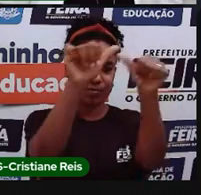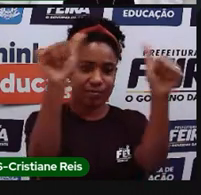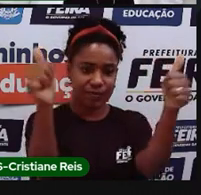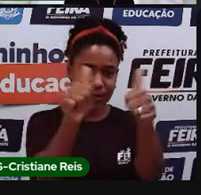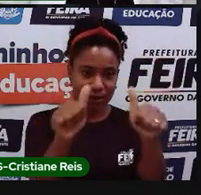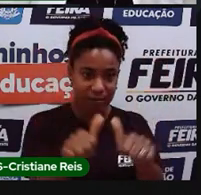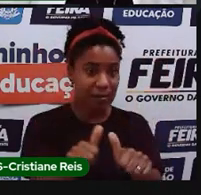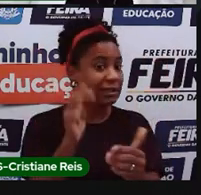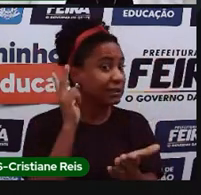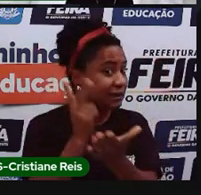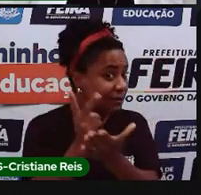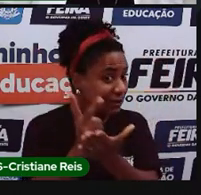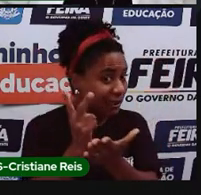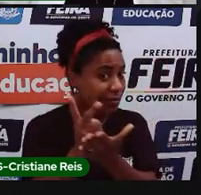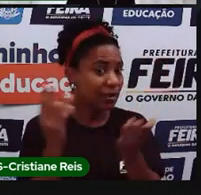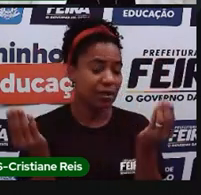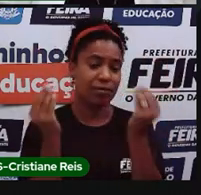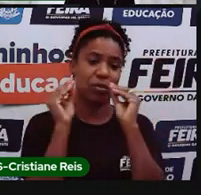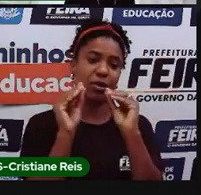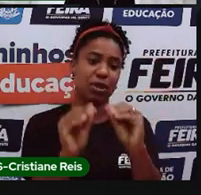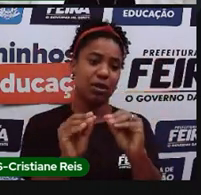eles que criaram o mapa, certo?